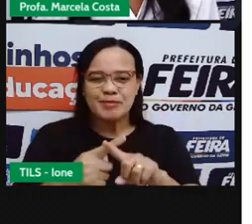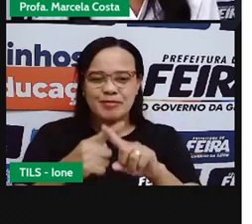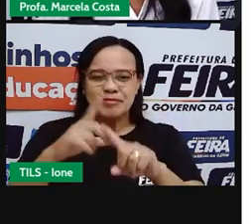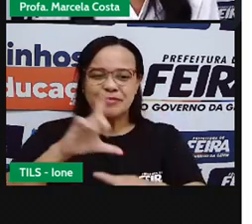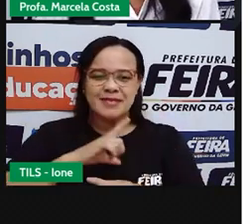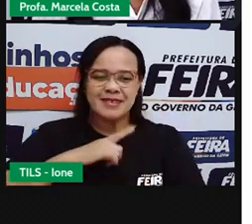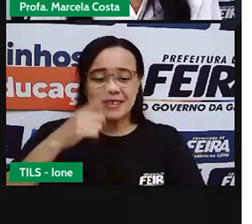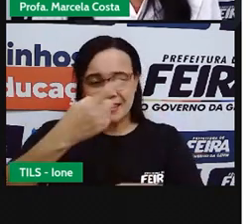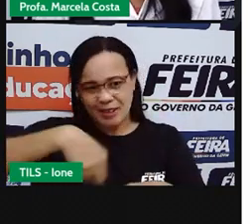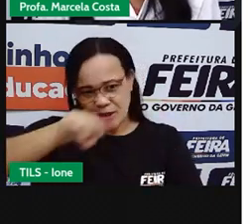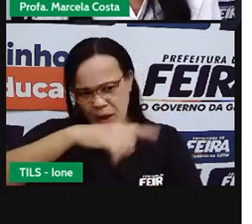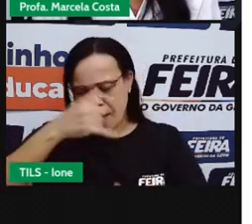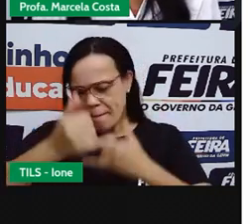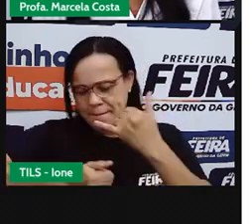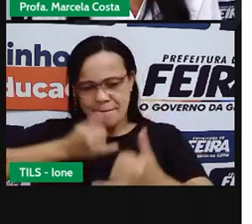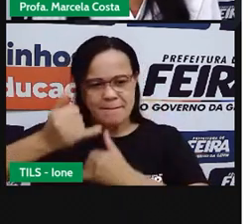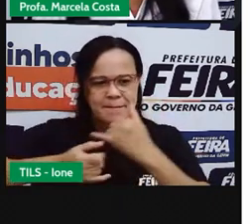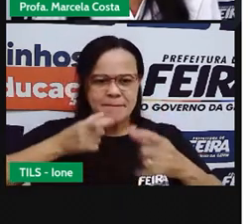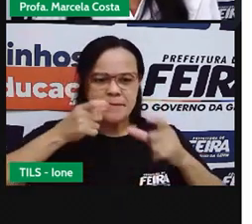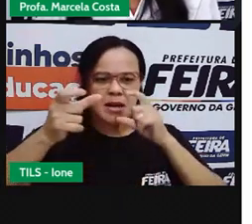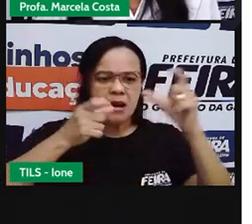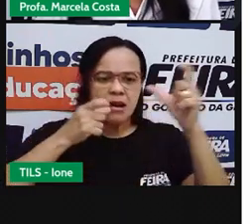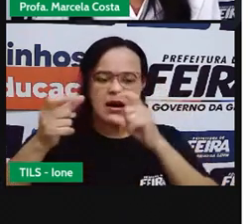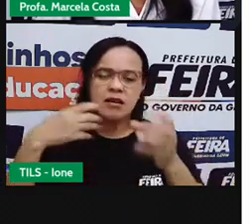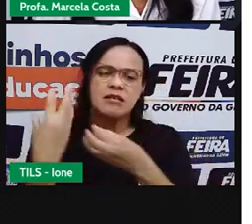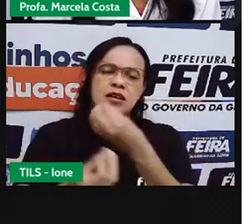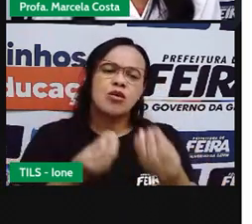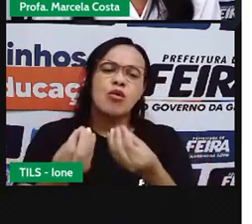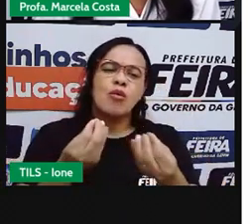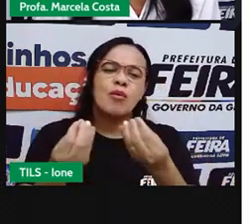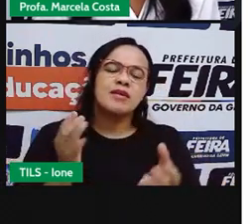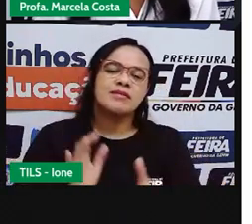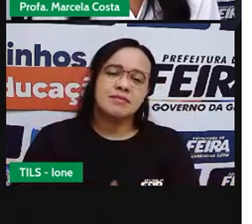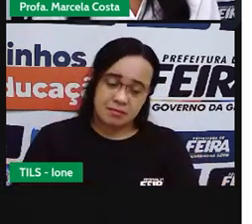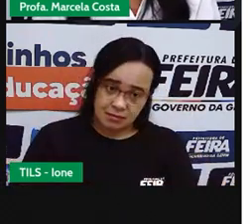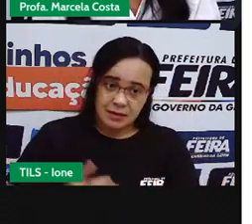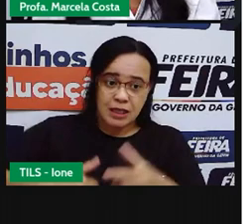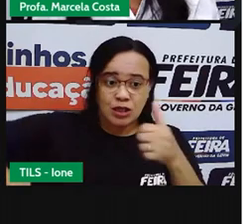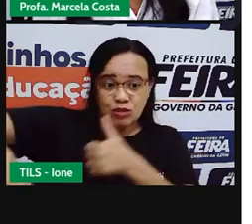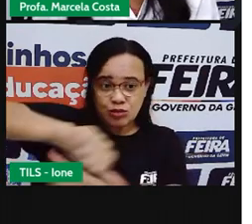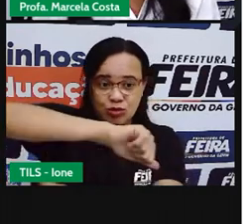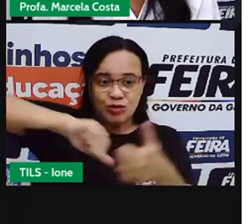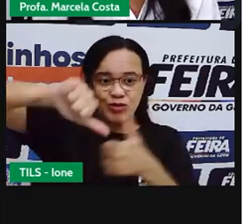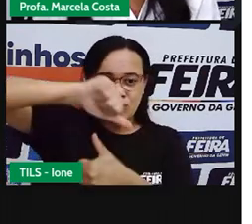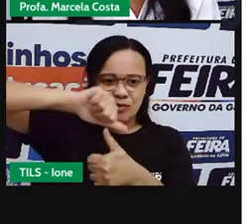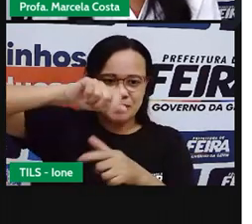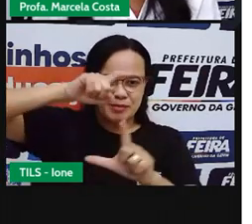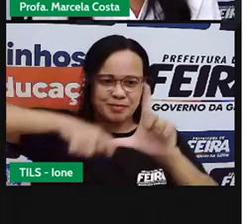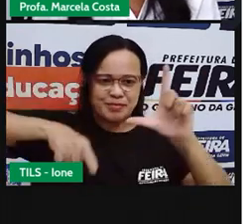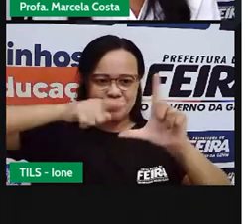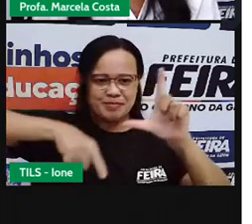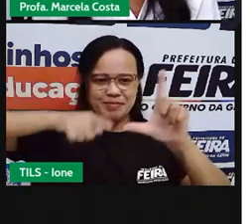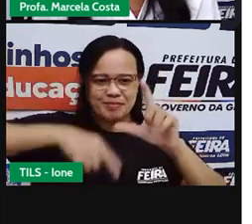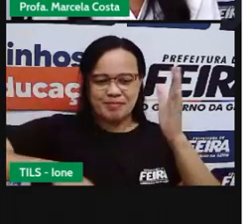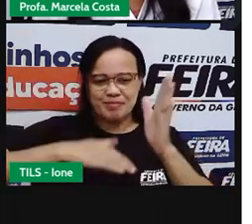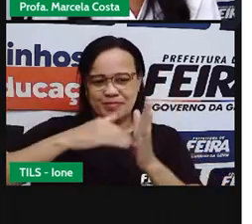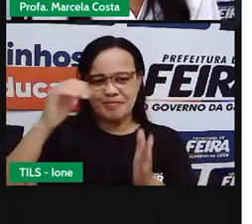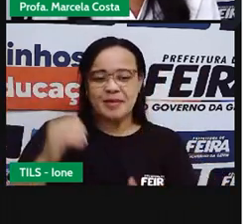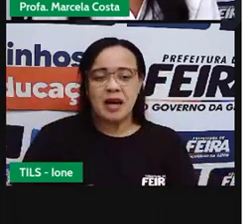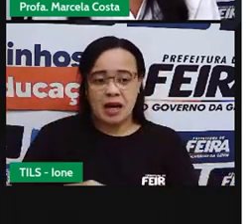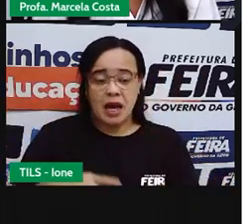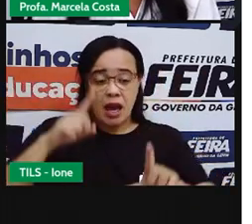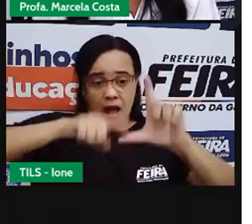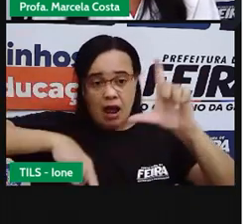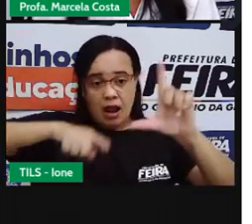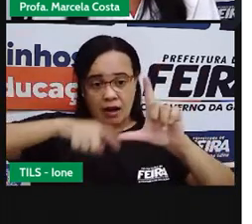brincar Formando palavras Pra isso a gente vai trocar A letra inicial De algumas palavras aqui